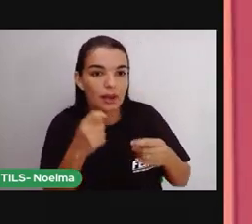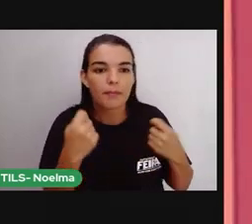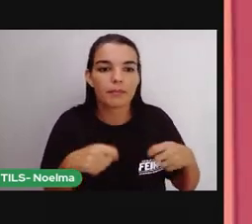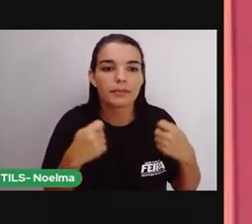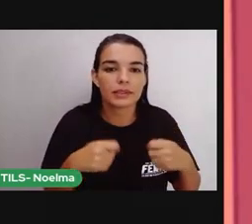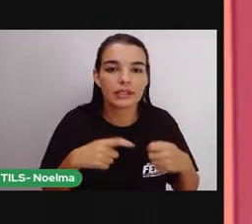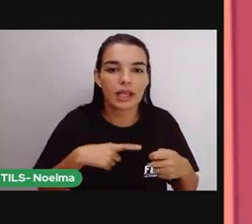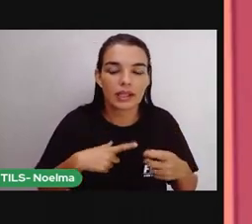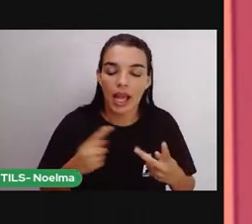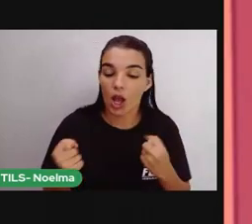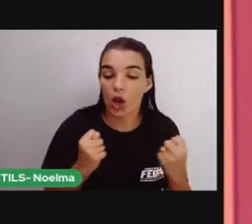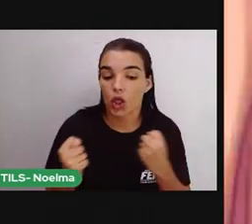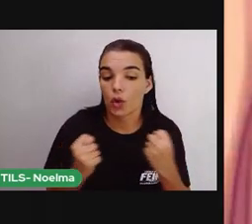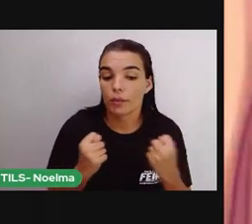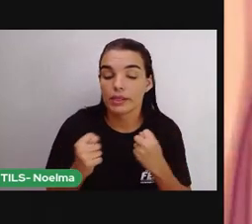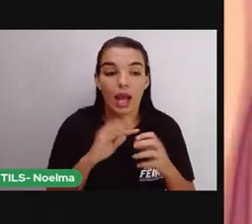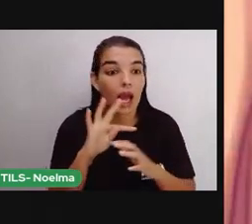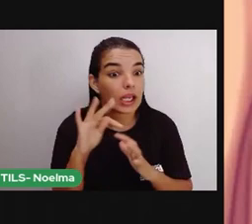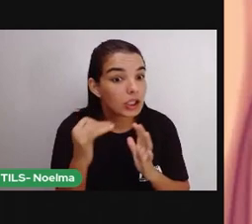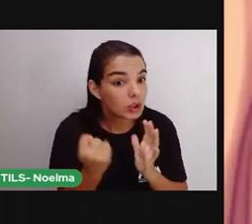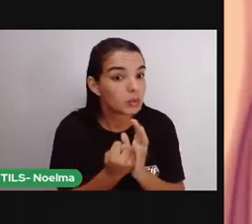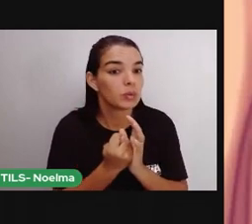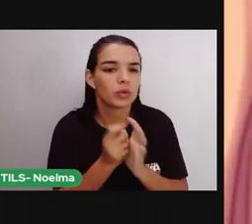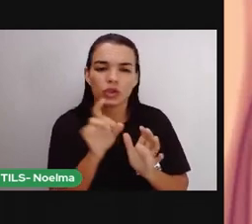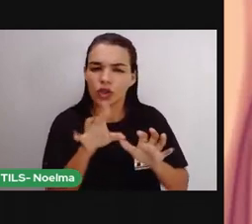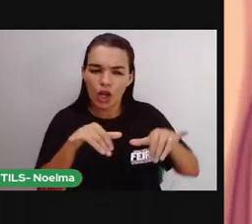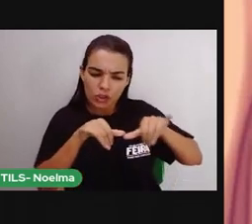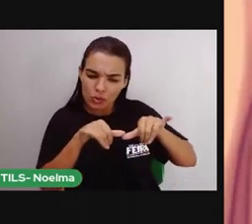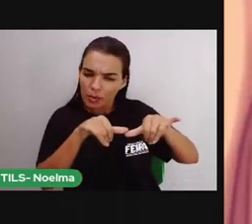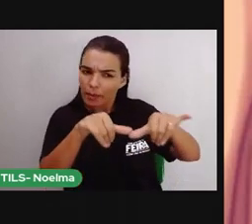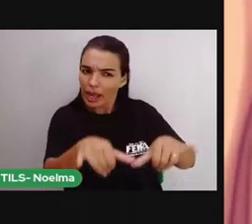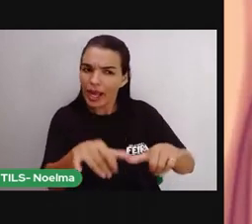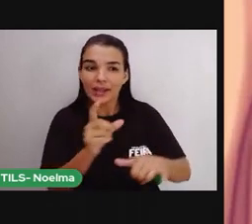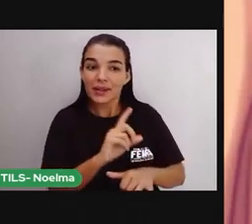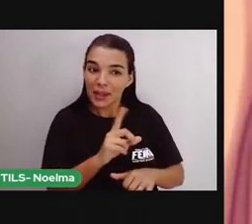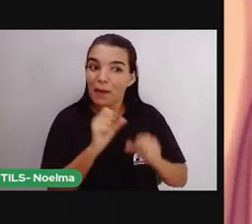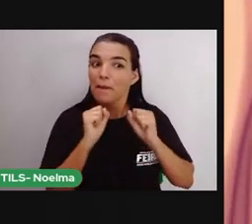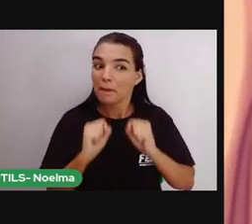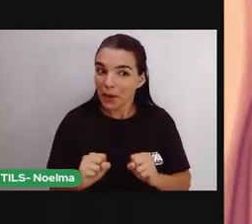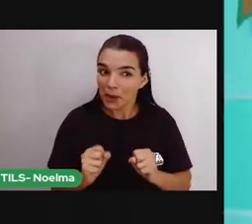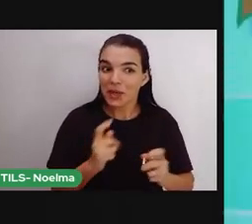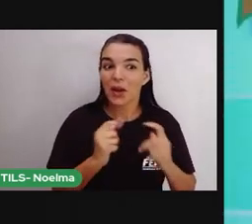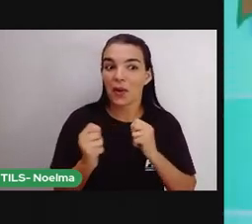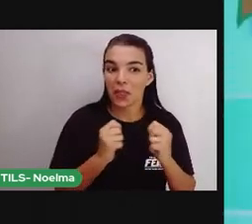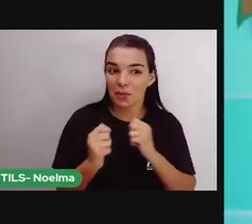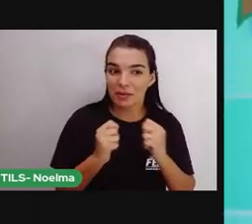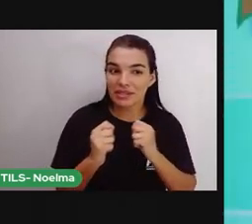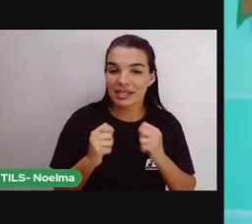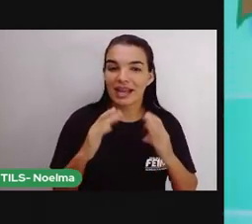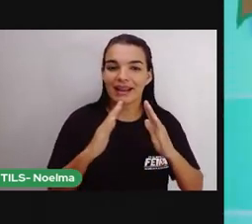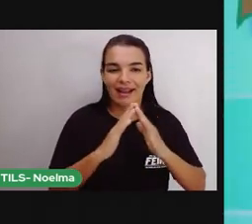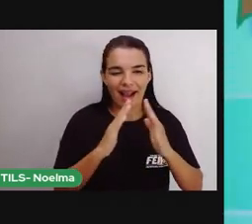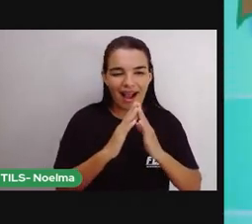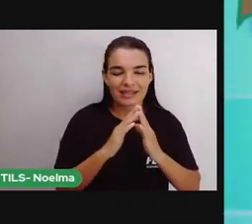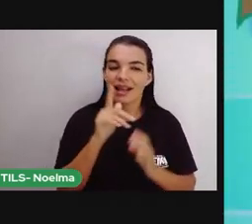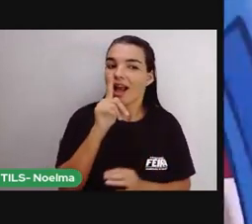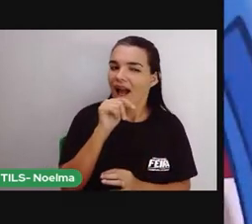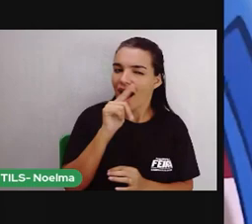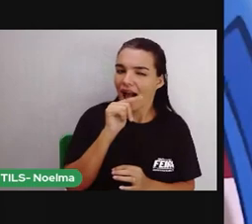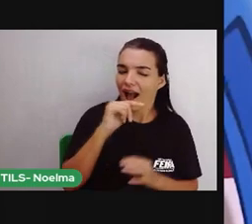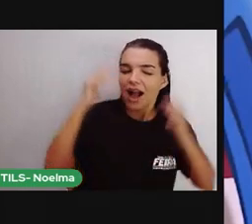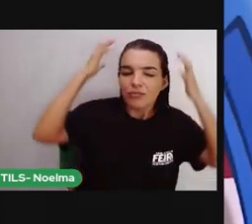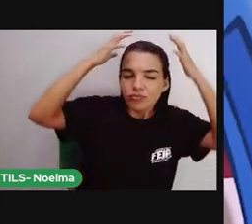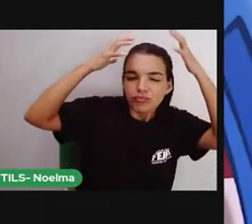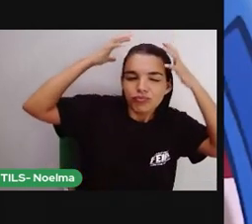nas compras que podemos economizar. Ah, isso eu já sei. Também podemos fazer isso em casa. Economizando a água do banho,